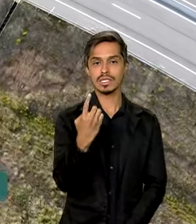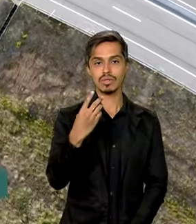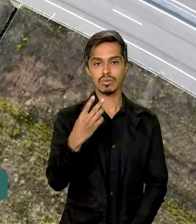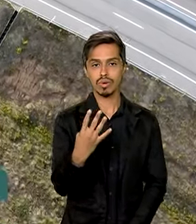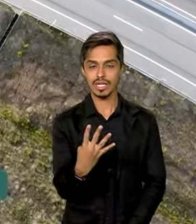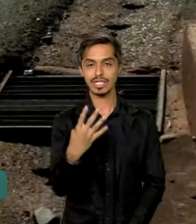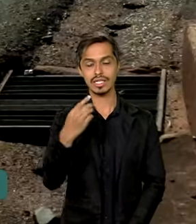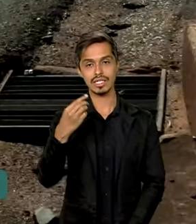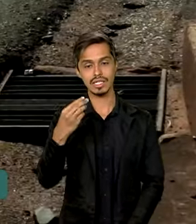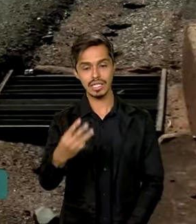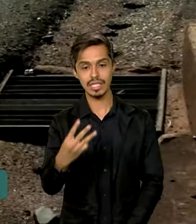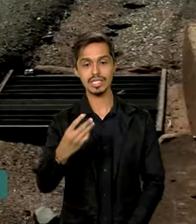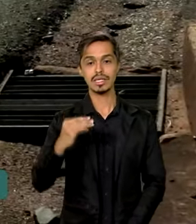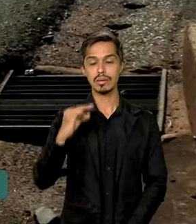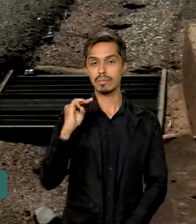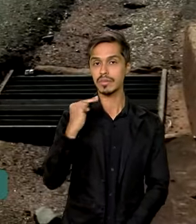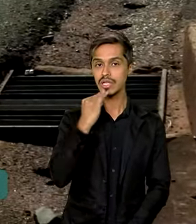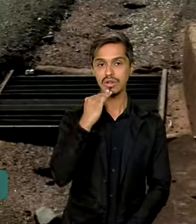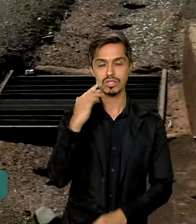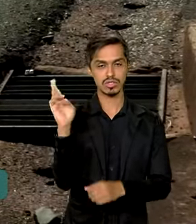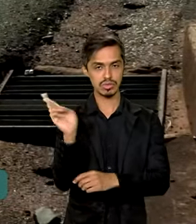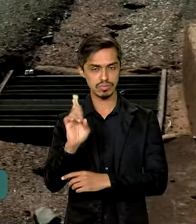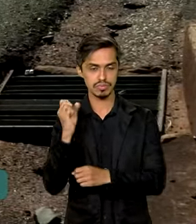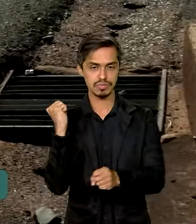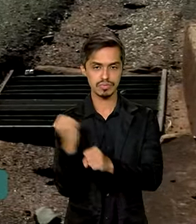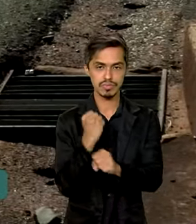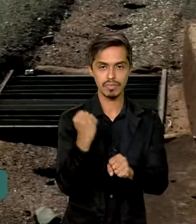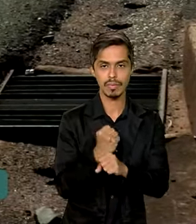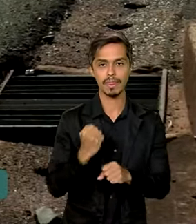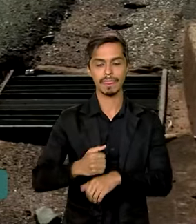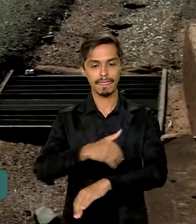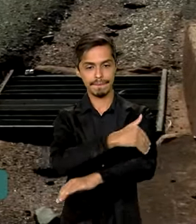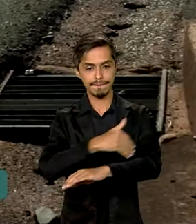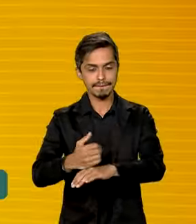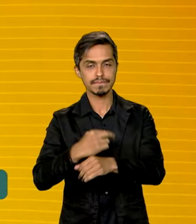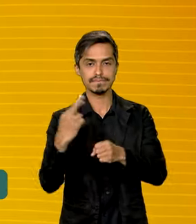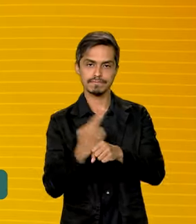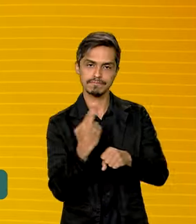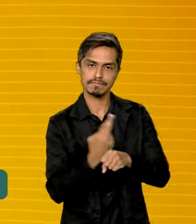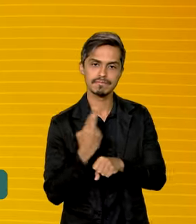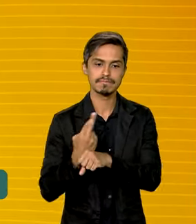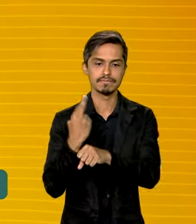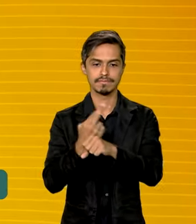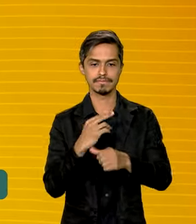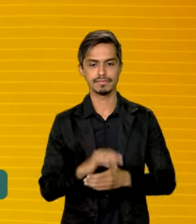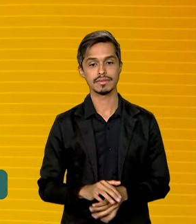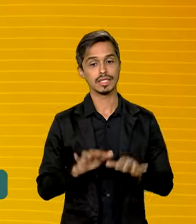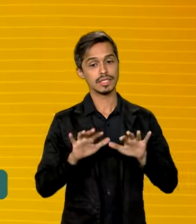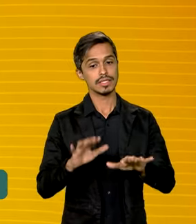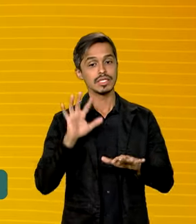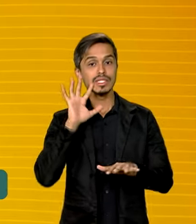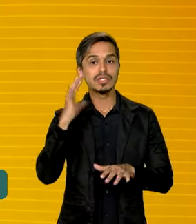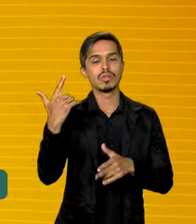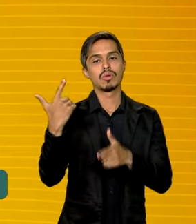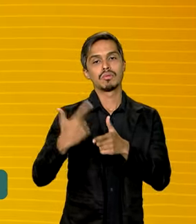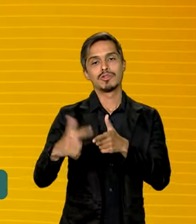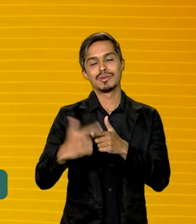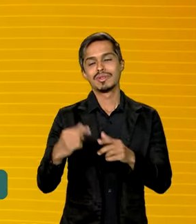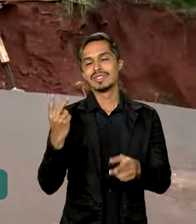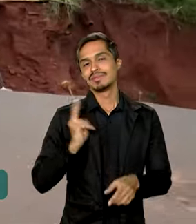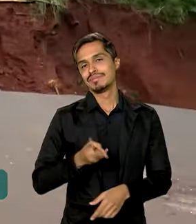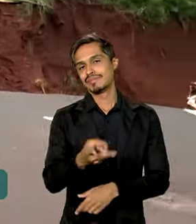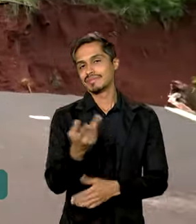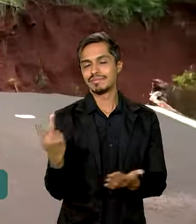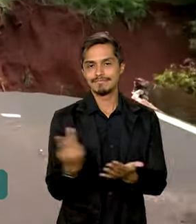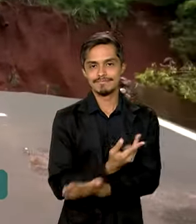para a recuperação dos canais da via expressa do município e, dessa forma, resolver o problema histórico de